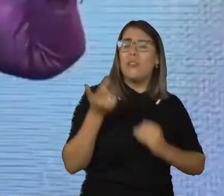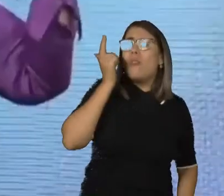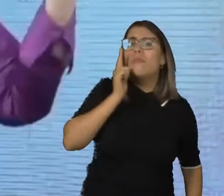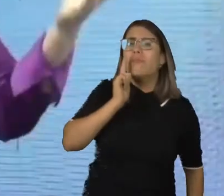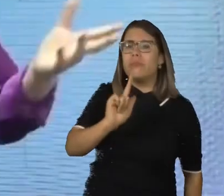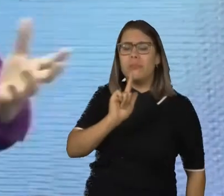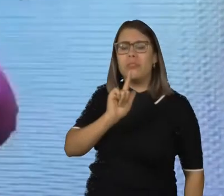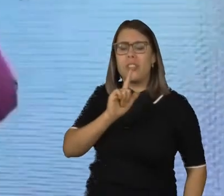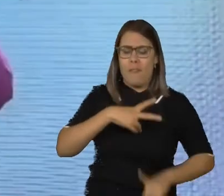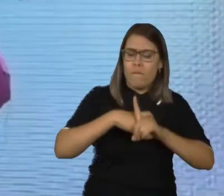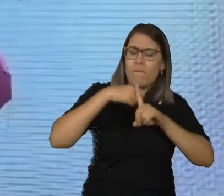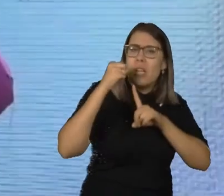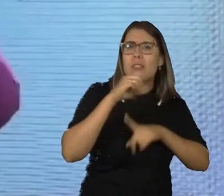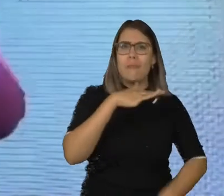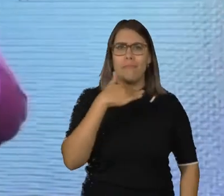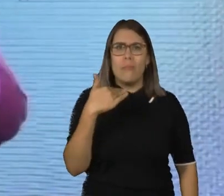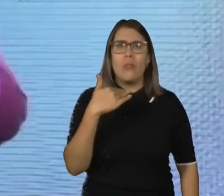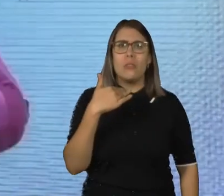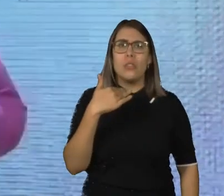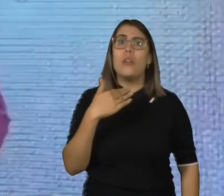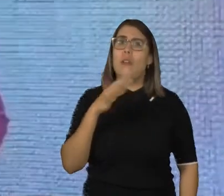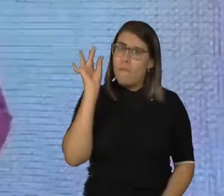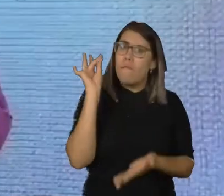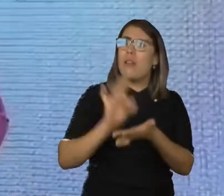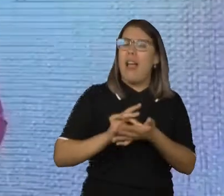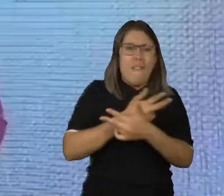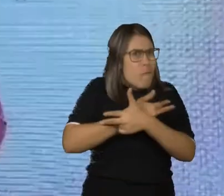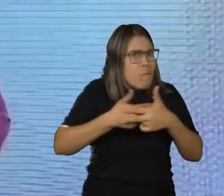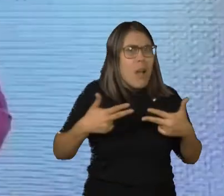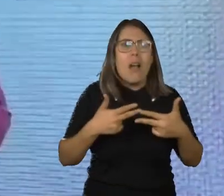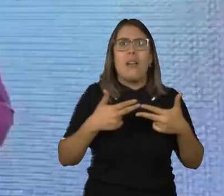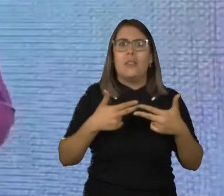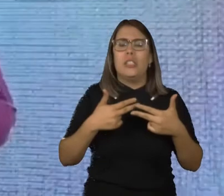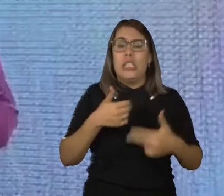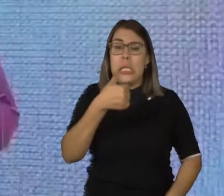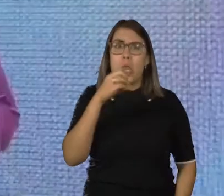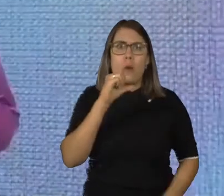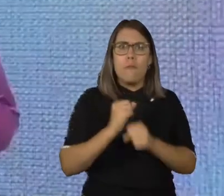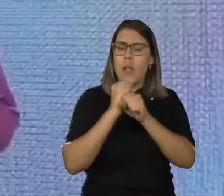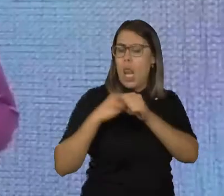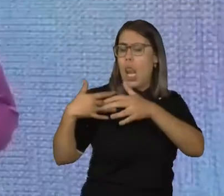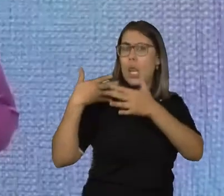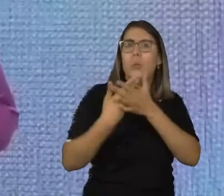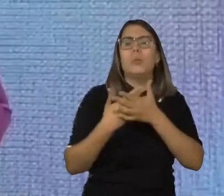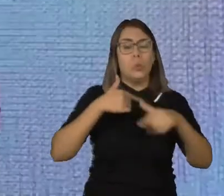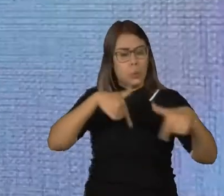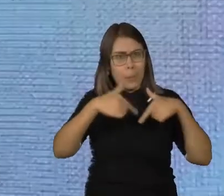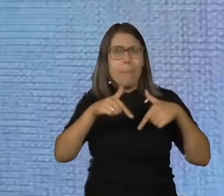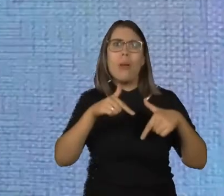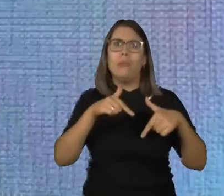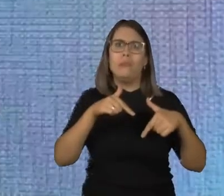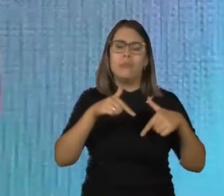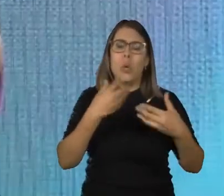por aquela superação. E veja bem, estou falando de N patologias nesses 19 anos. Então, o me levou a ir para esse campo?